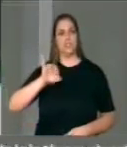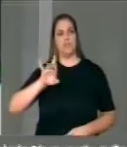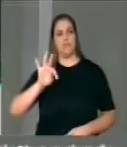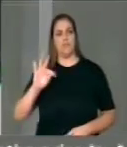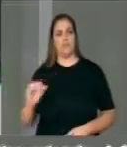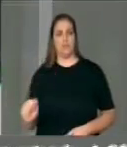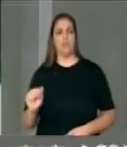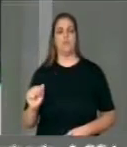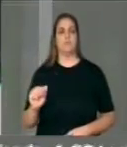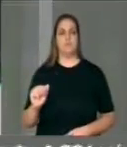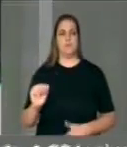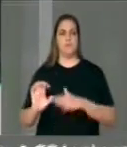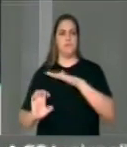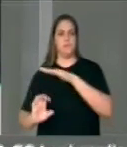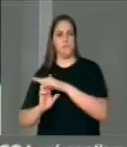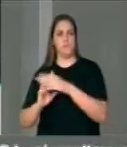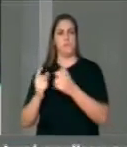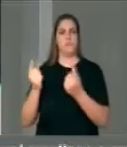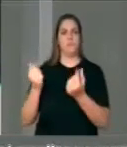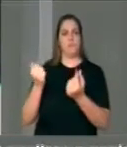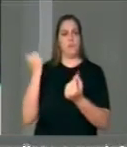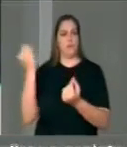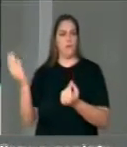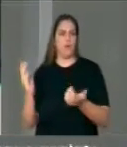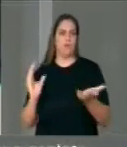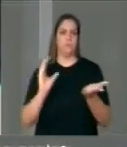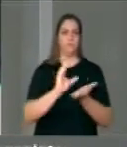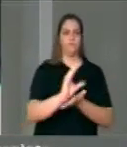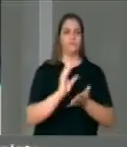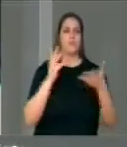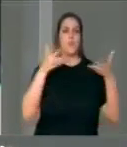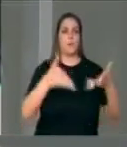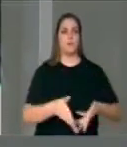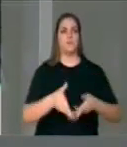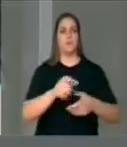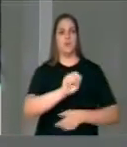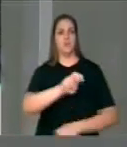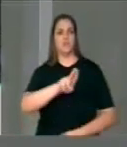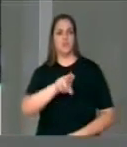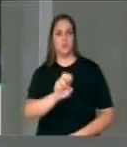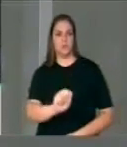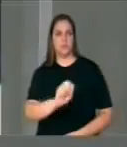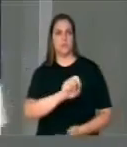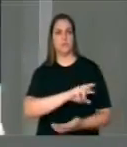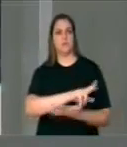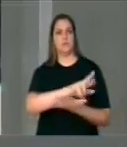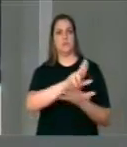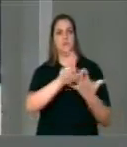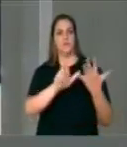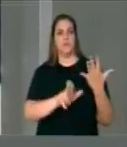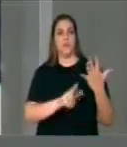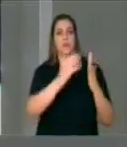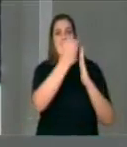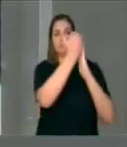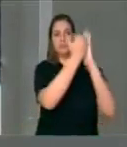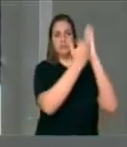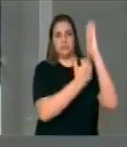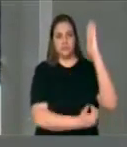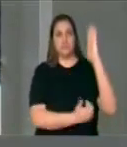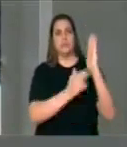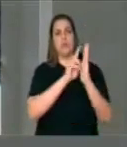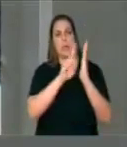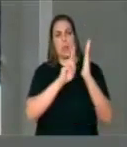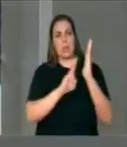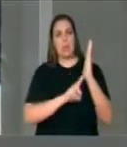de empresas ou de capital estrangeiro na assistência à saúde em vários casos que são listados em